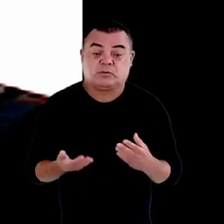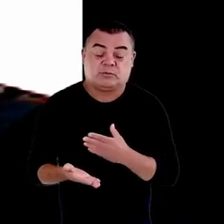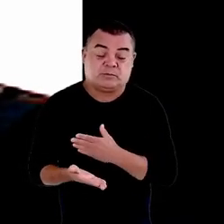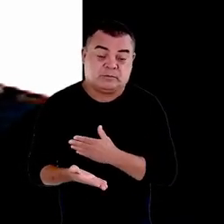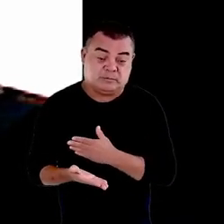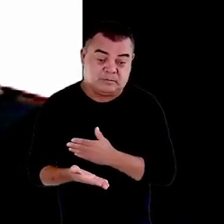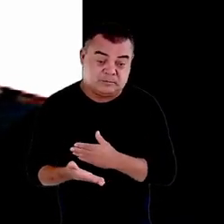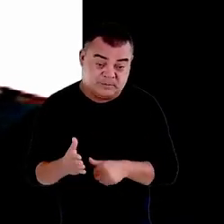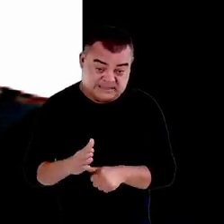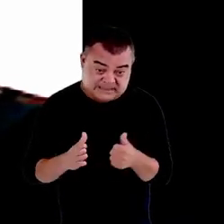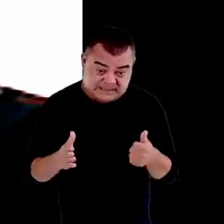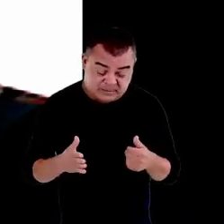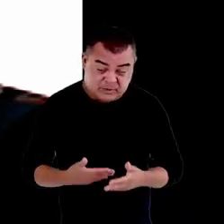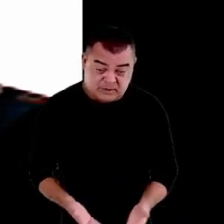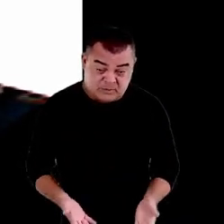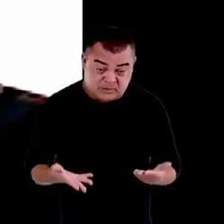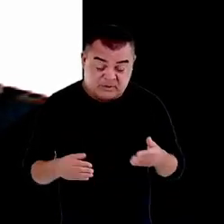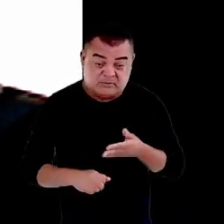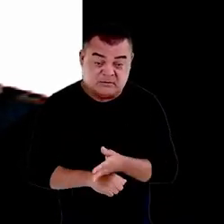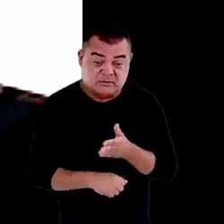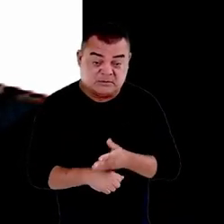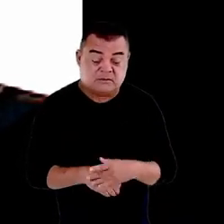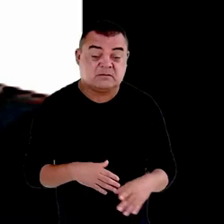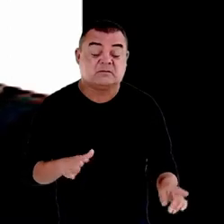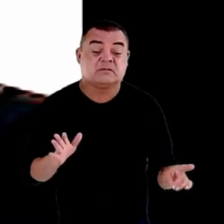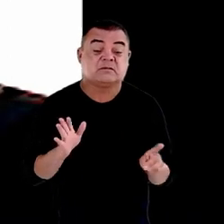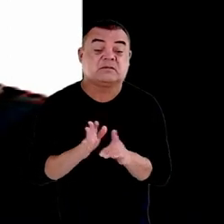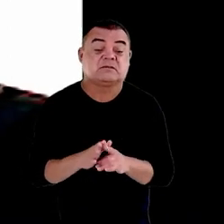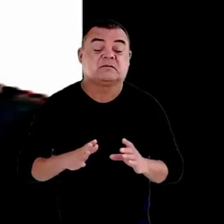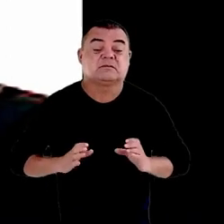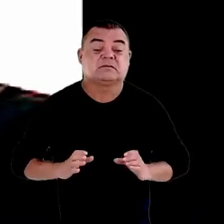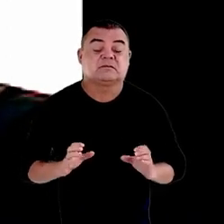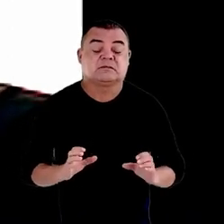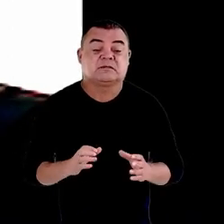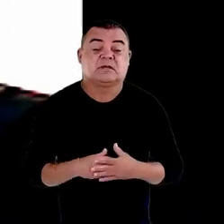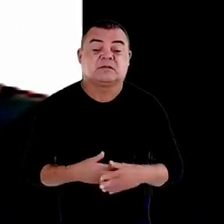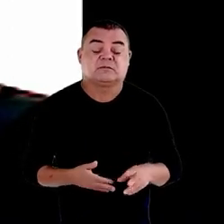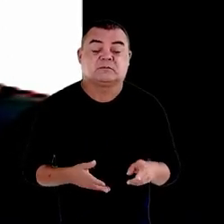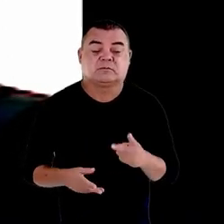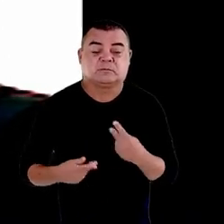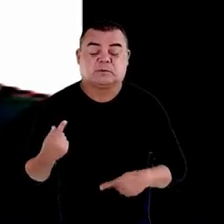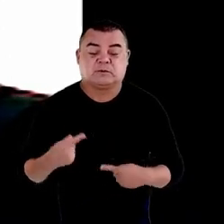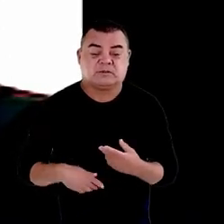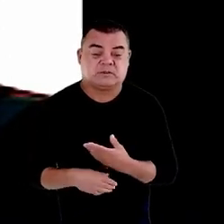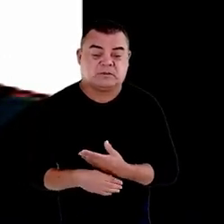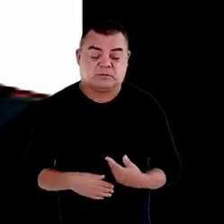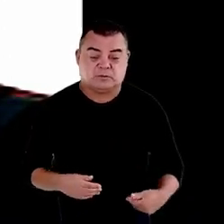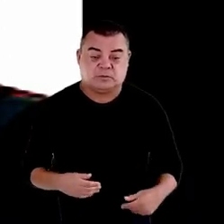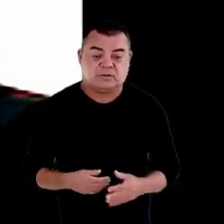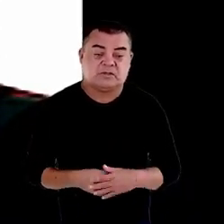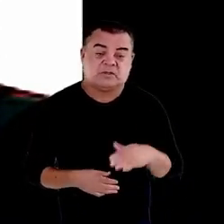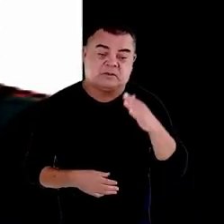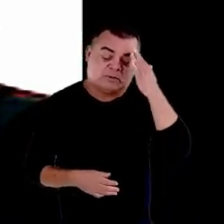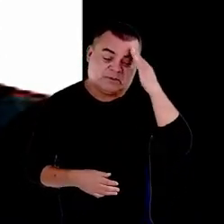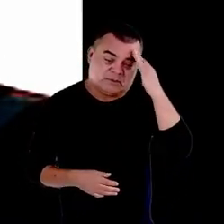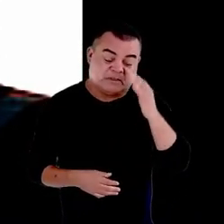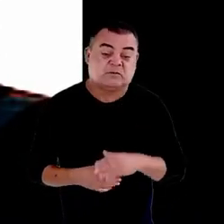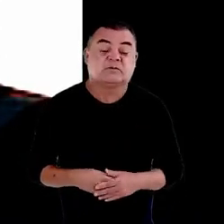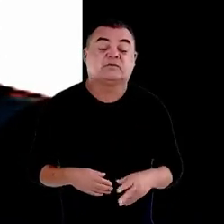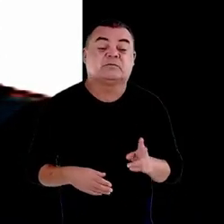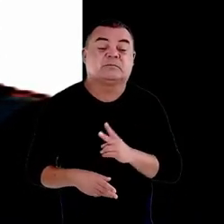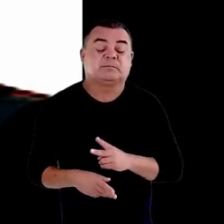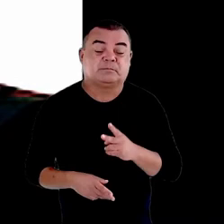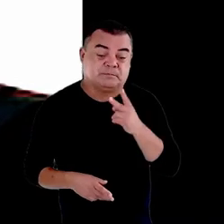a promoção do acesso aos direitos de cidadania as políticas públicas a compreensão da pessoa em situação de rua como sujeito